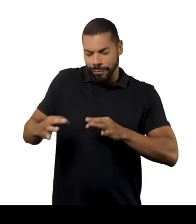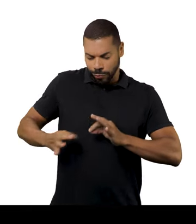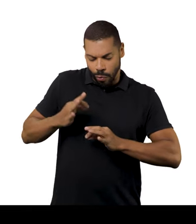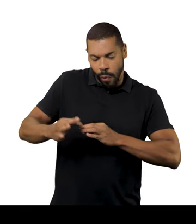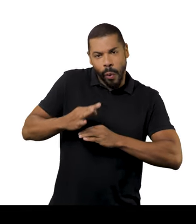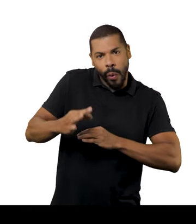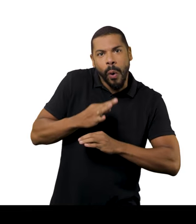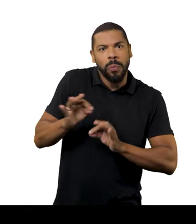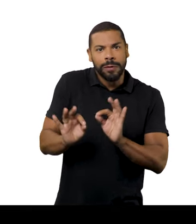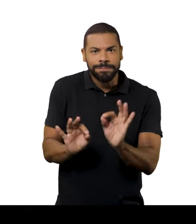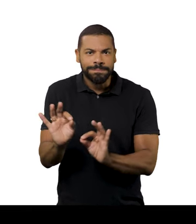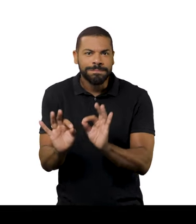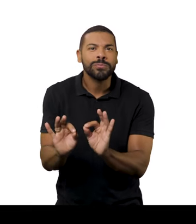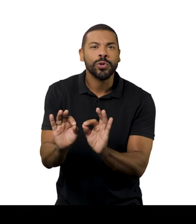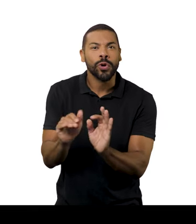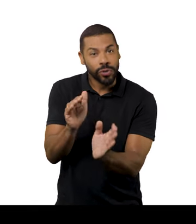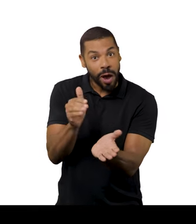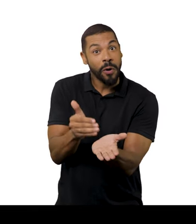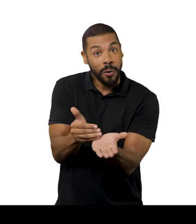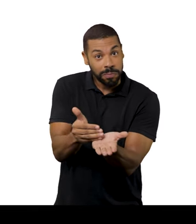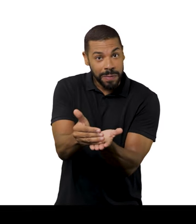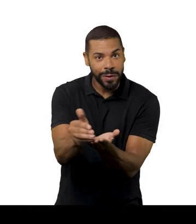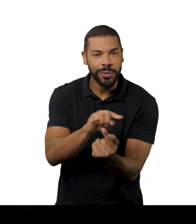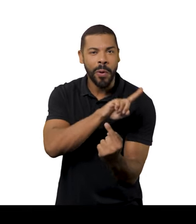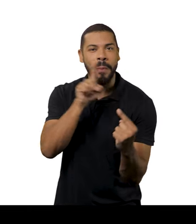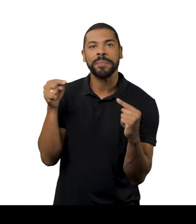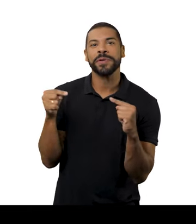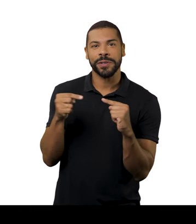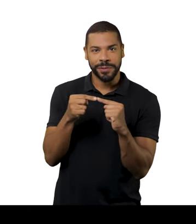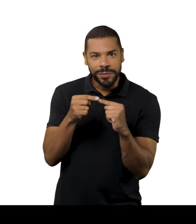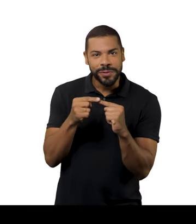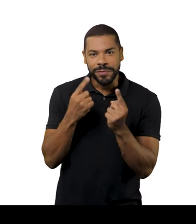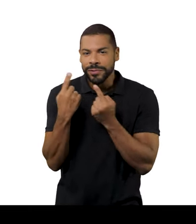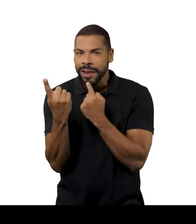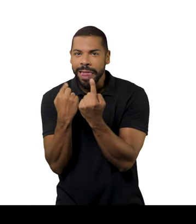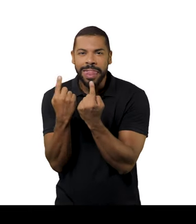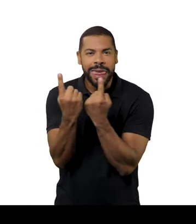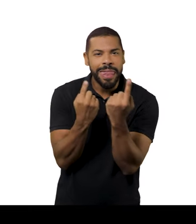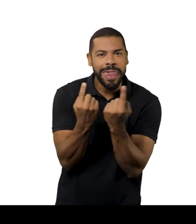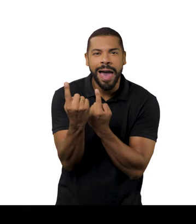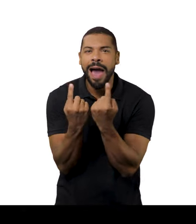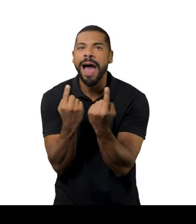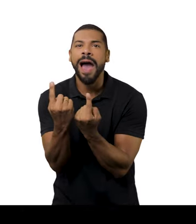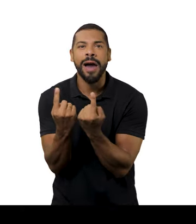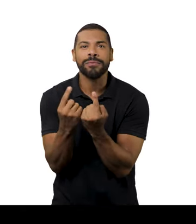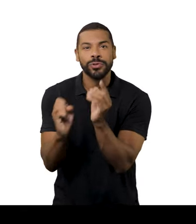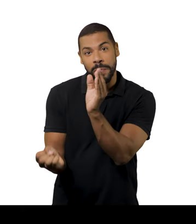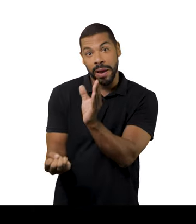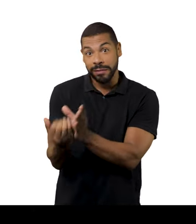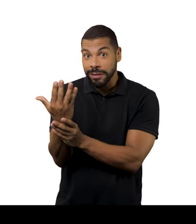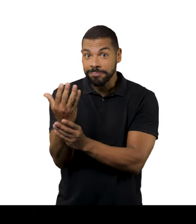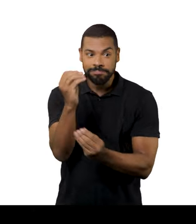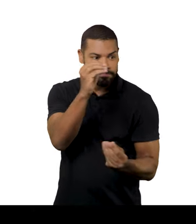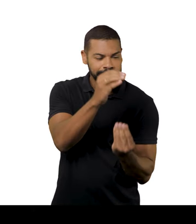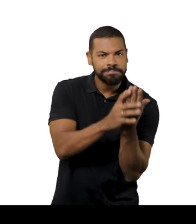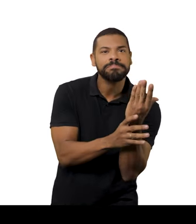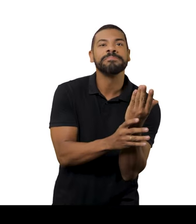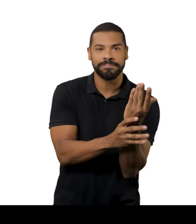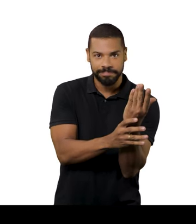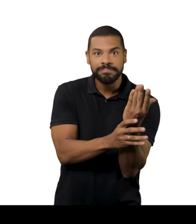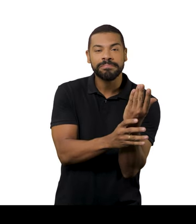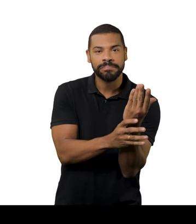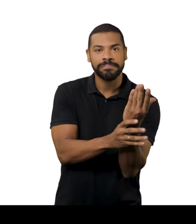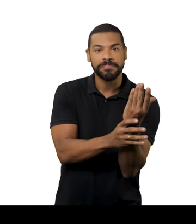já nasce com essa intenção de ter esse diálogo, de ser uma criação